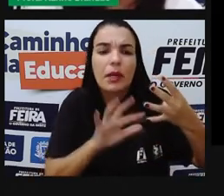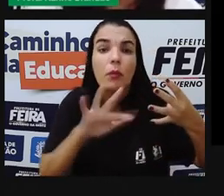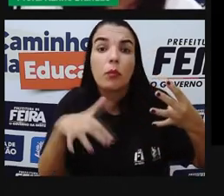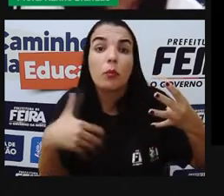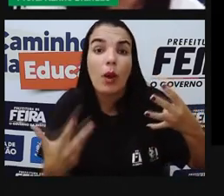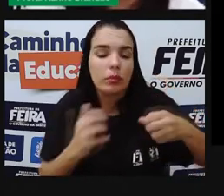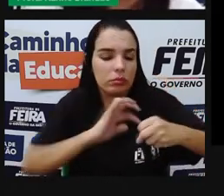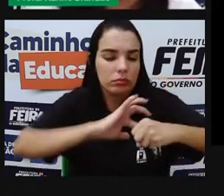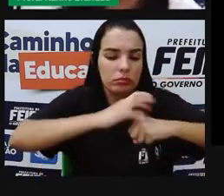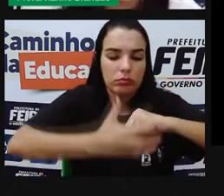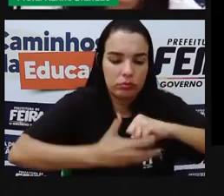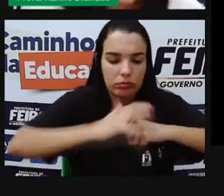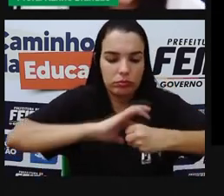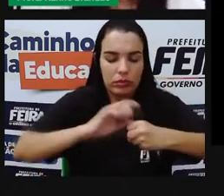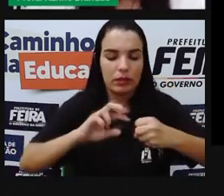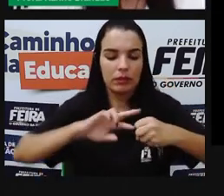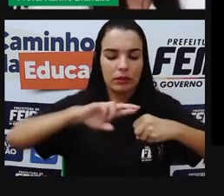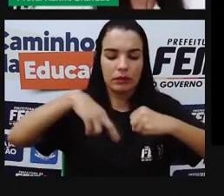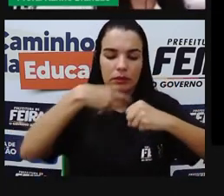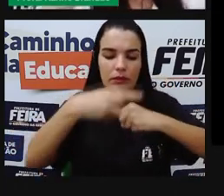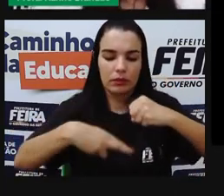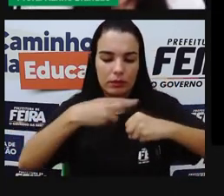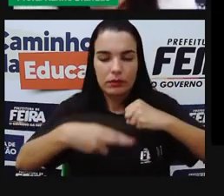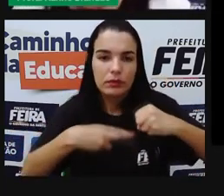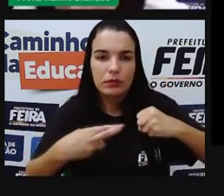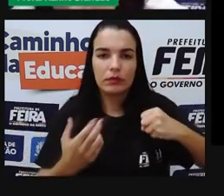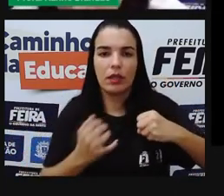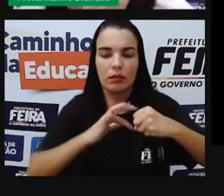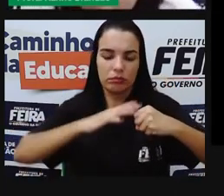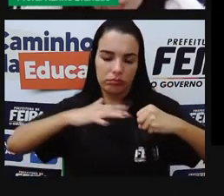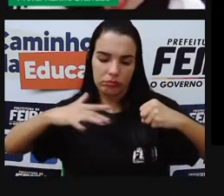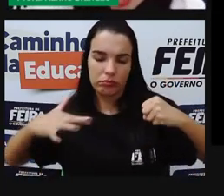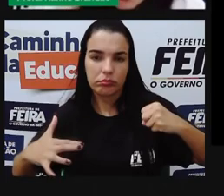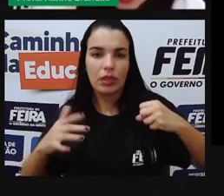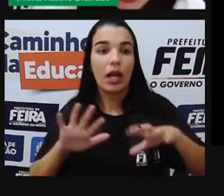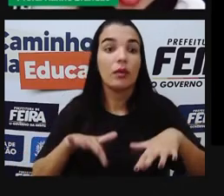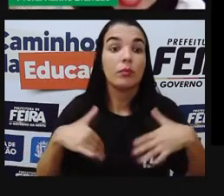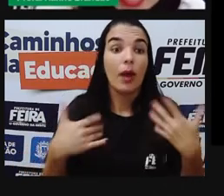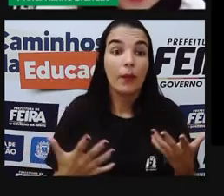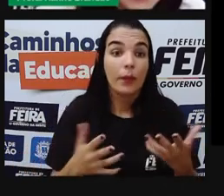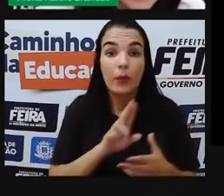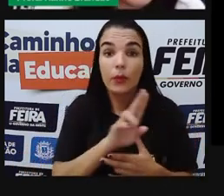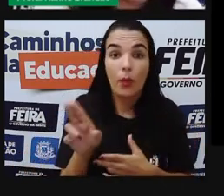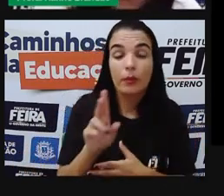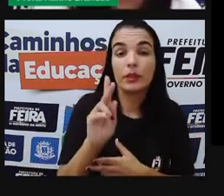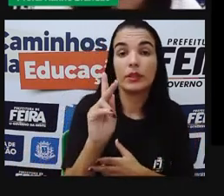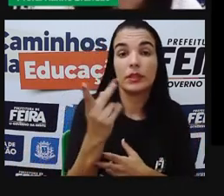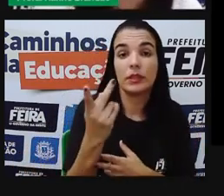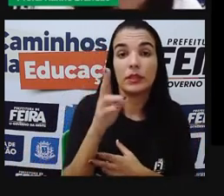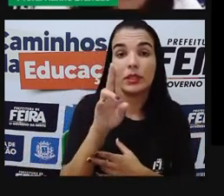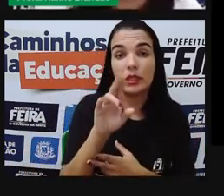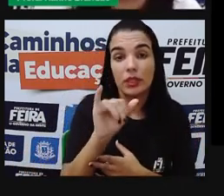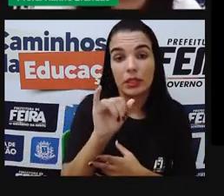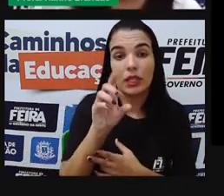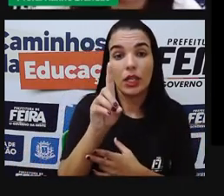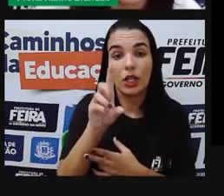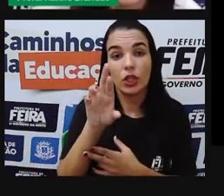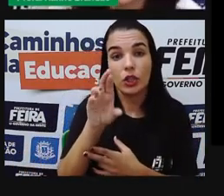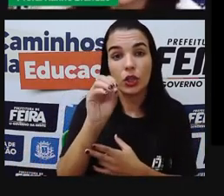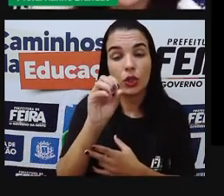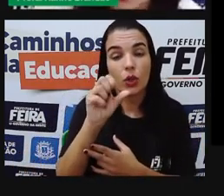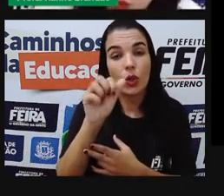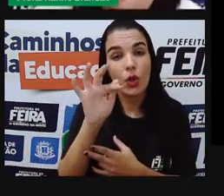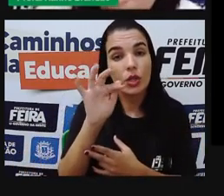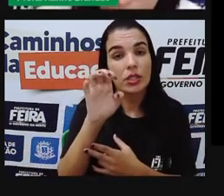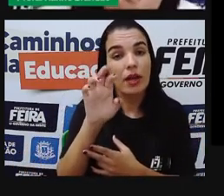atmosfera. Qual é a grande... A gente pode classificar o rio Jacuípe dentro de